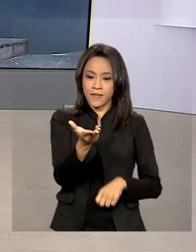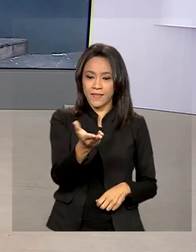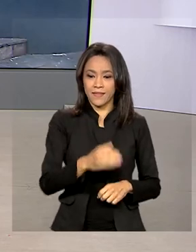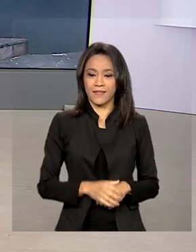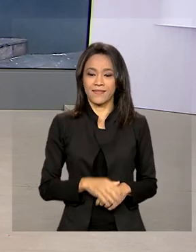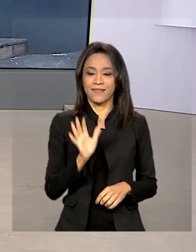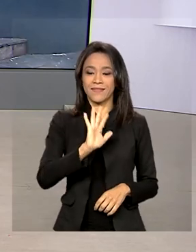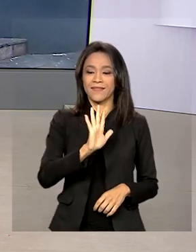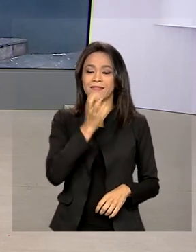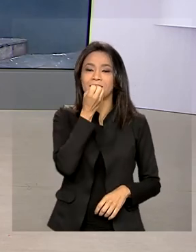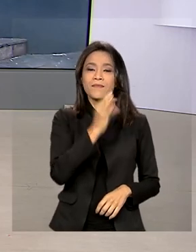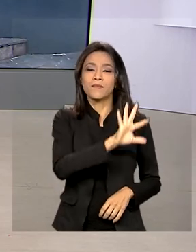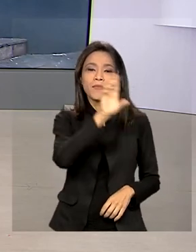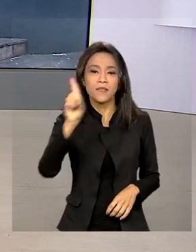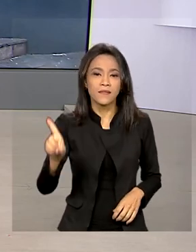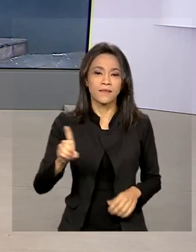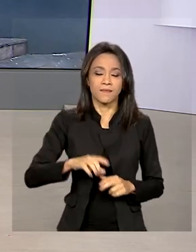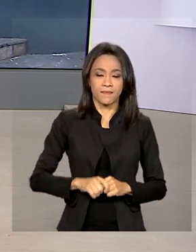Oi, Tiago, bom dia!